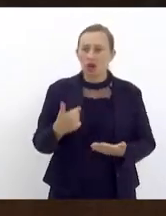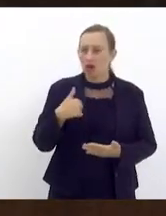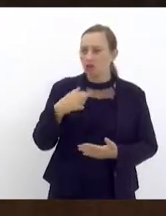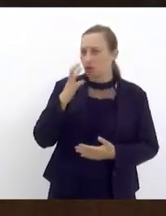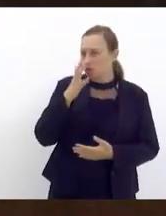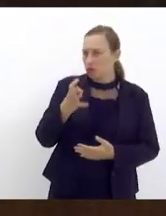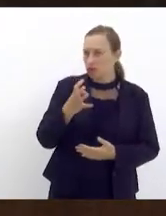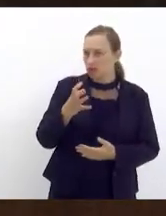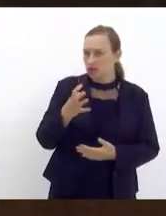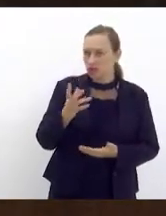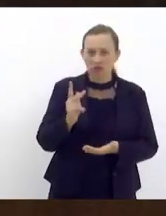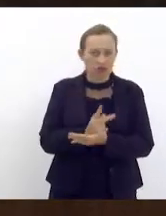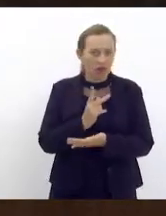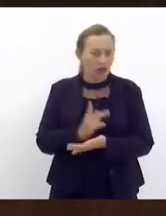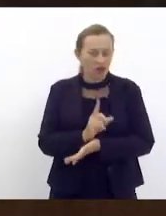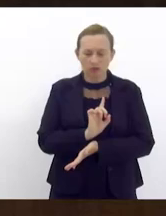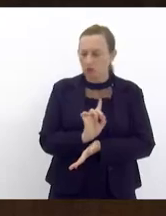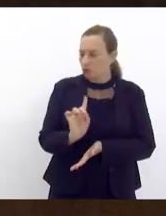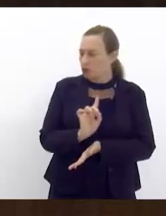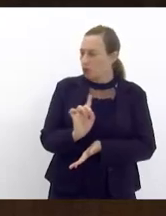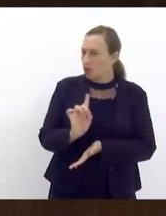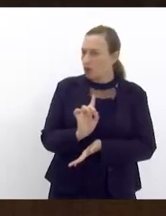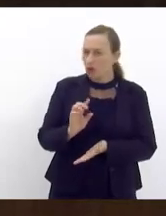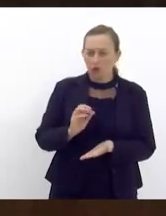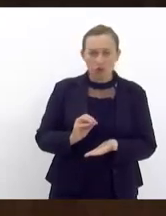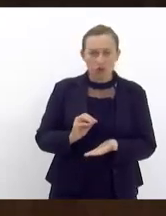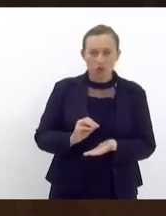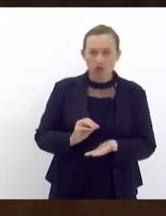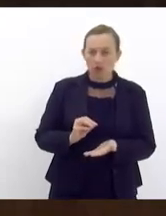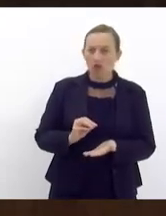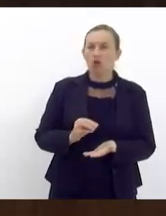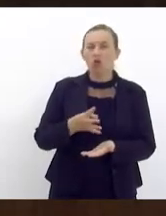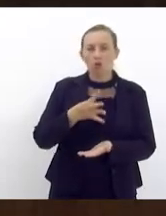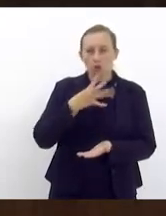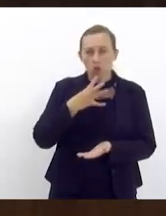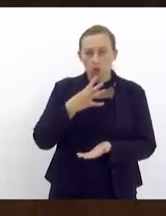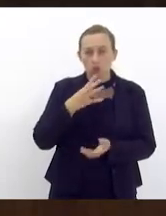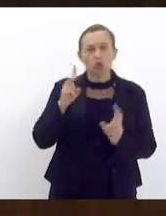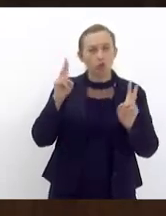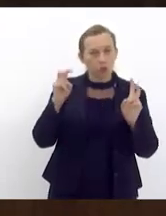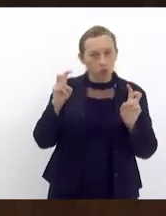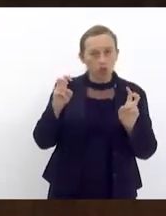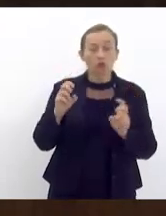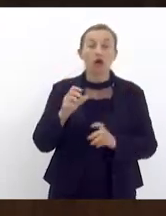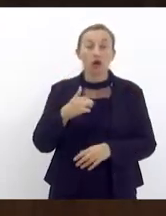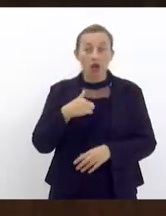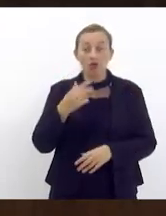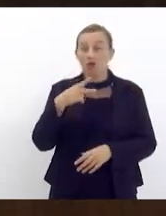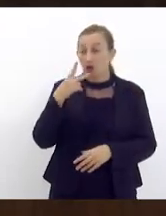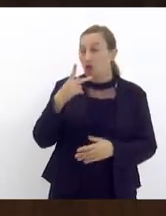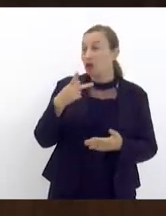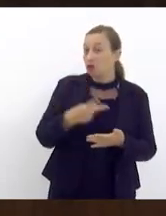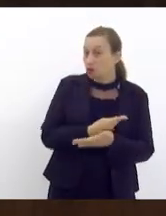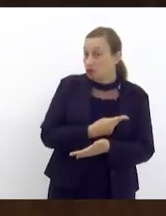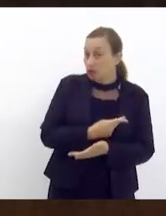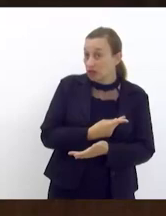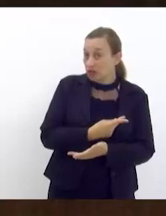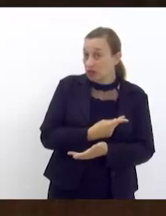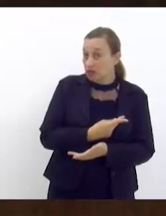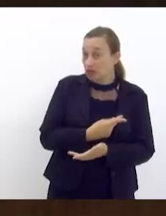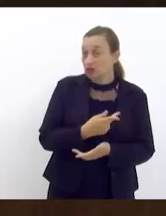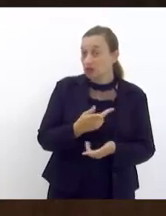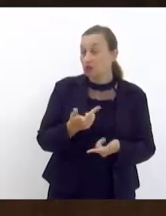acusações levianas e nem com falta de conhecimento de causa presidente eu me referi ao que acontece eu me referi a uma